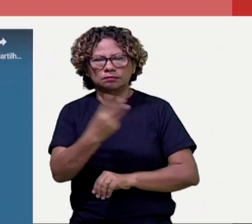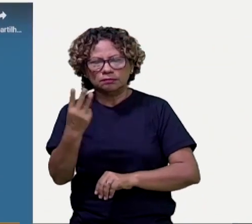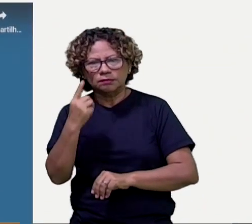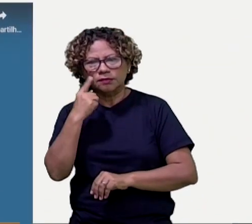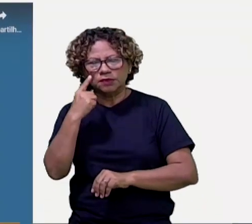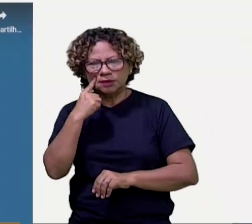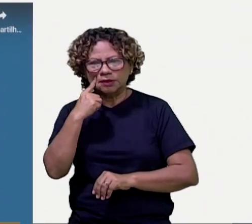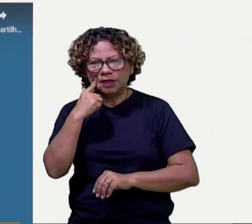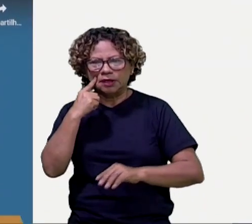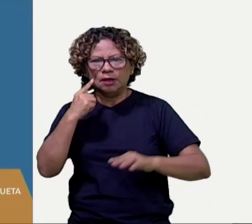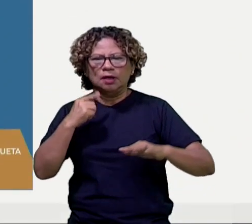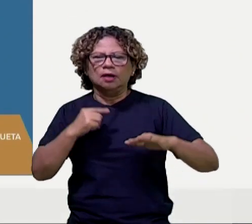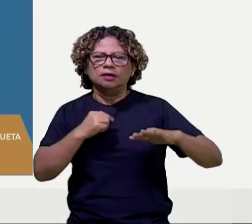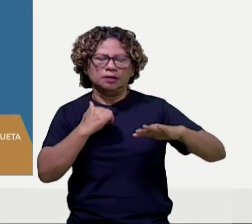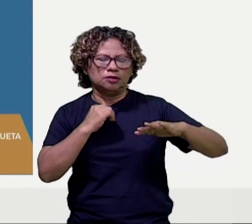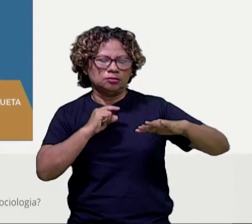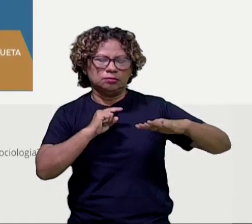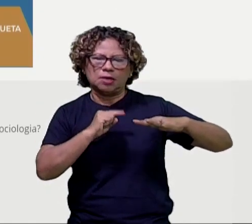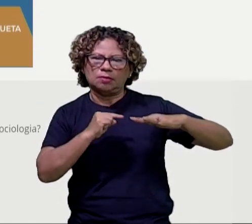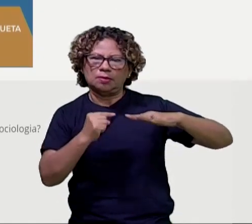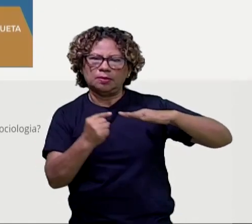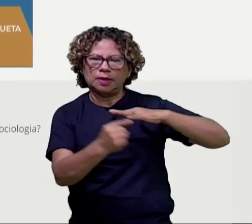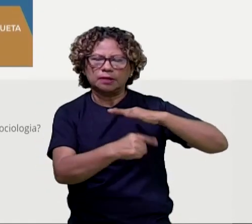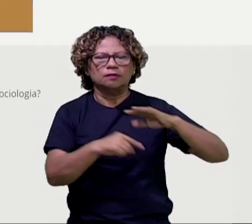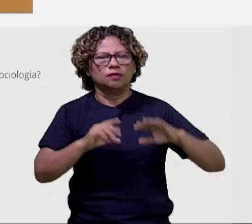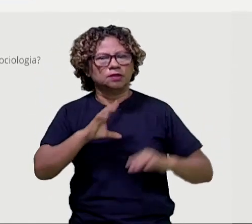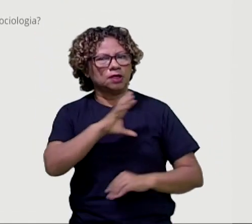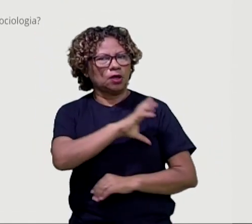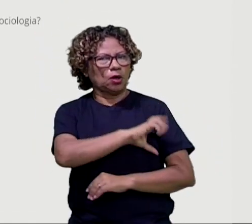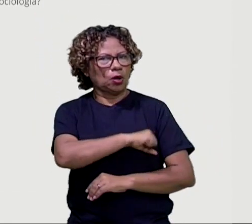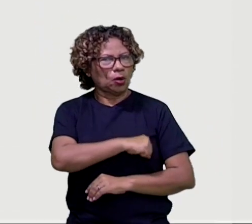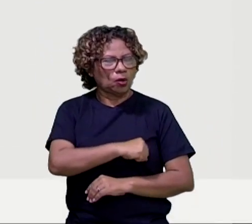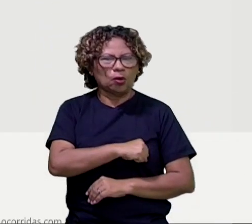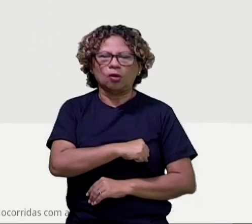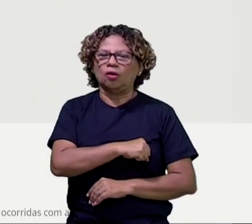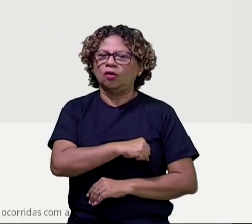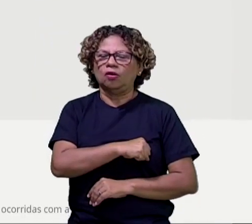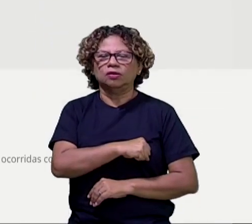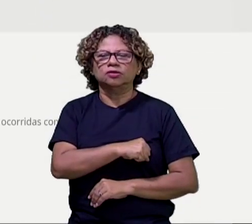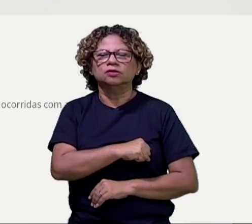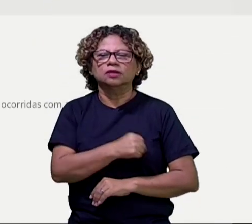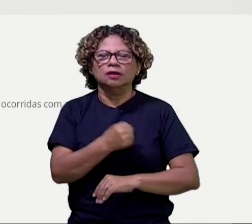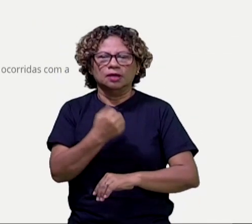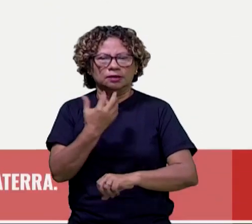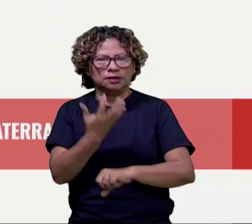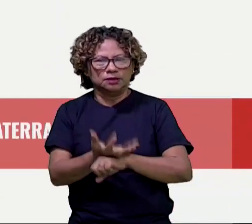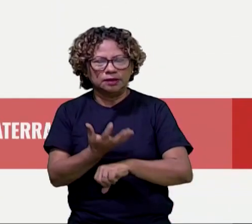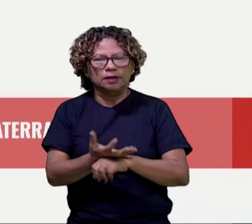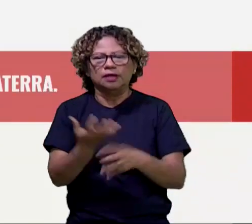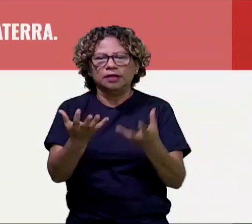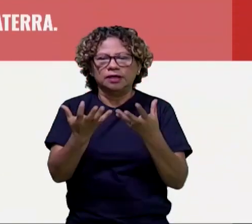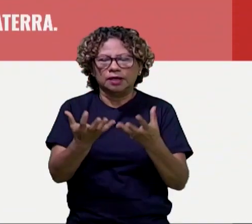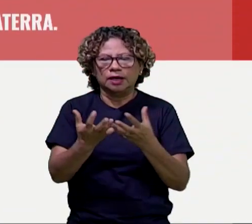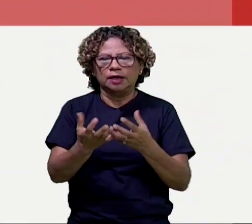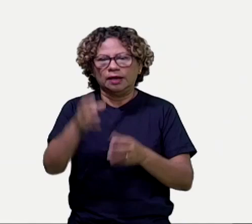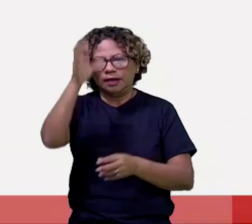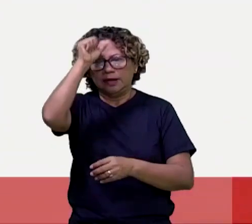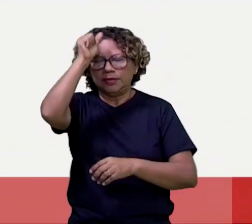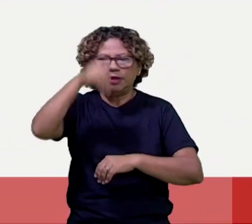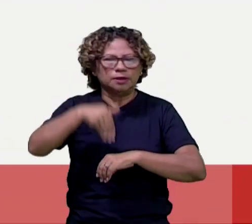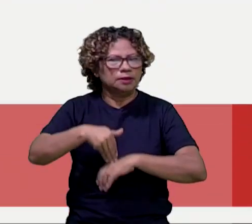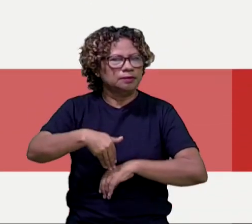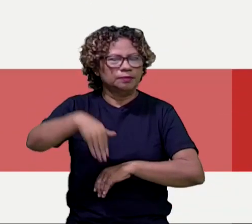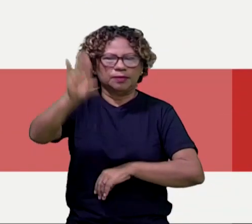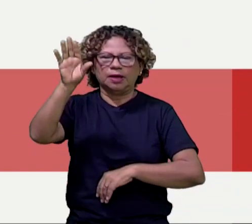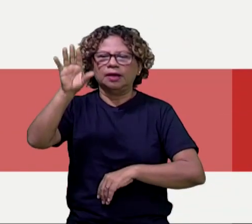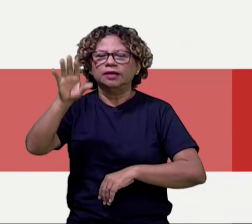nossas redes sociais, para você que gosta dessa área, tem dificuldade, quer aprender um pouco mais, tem